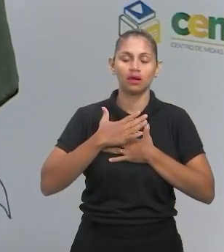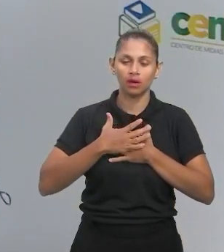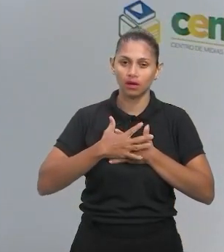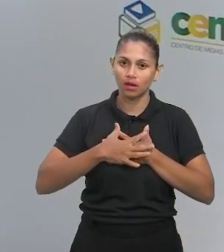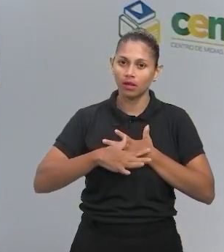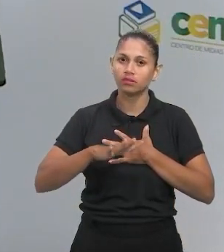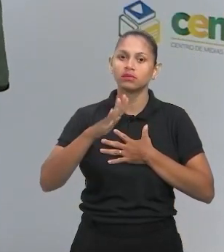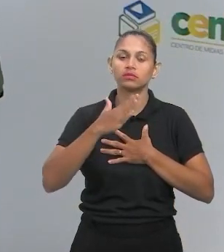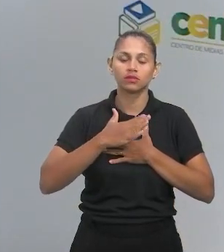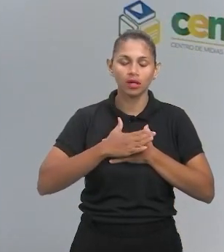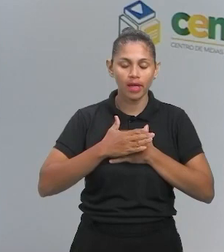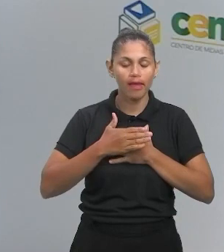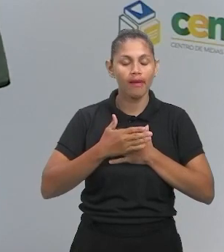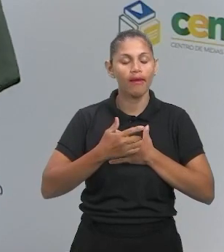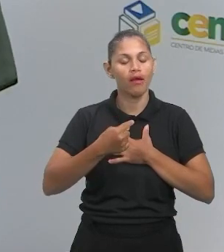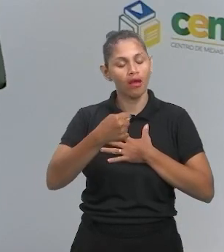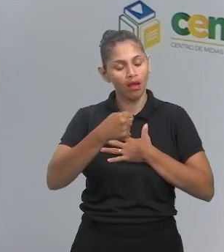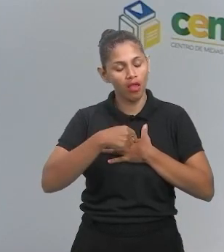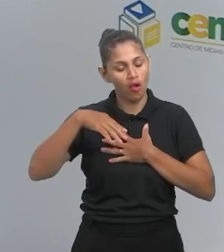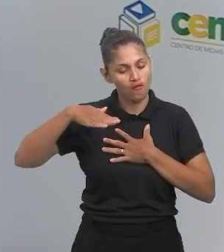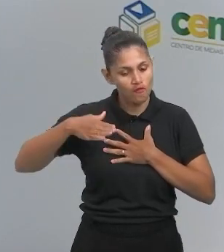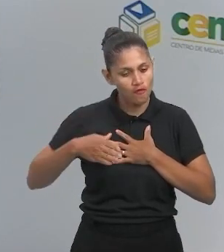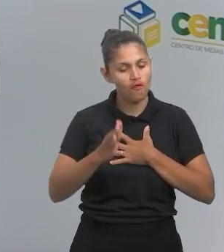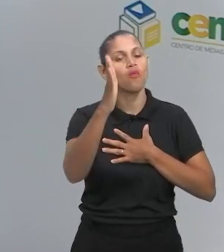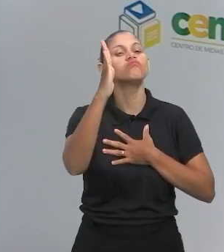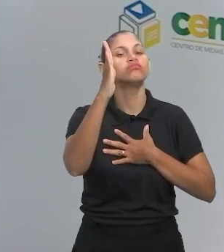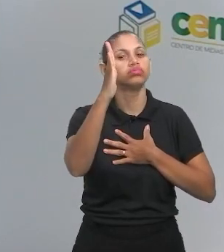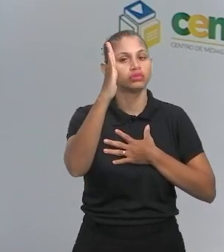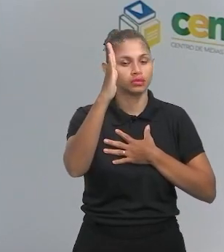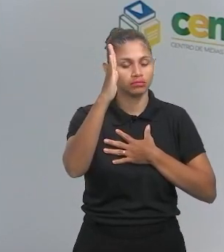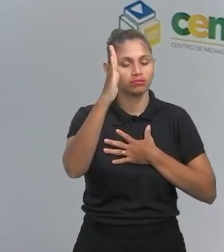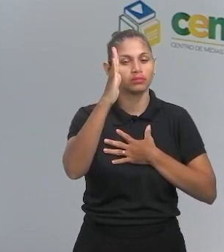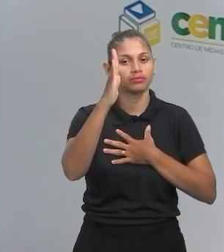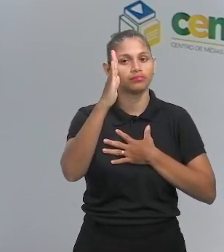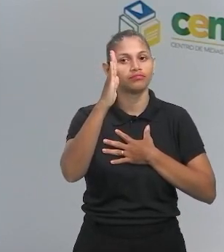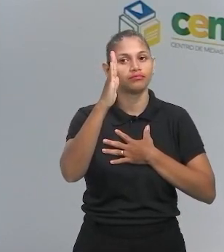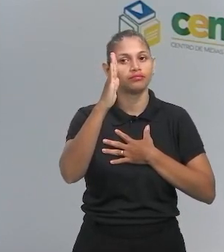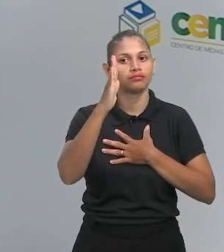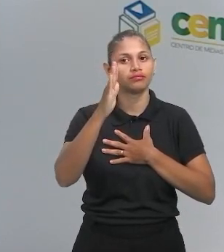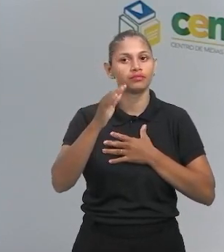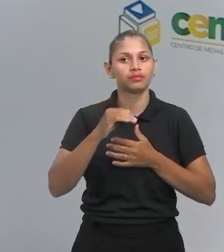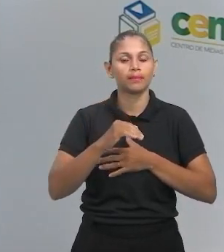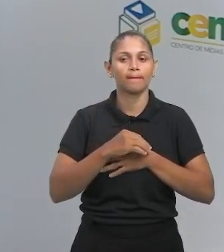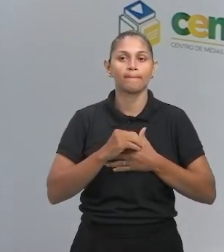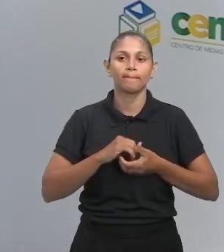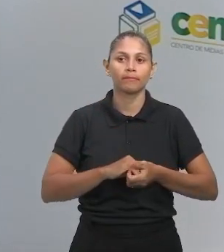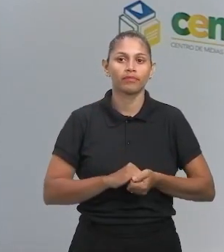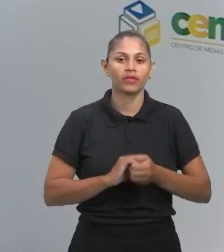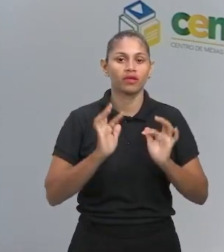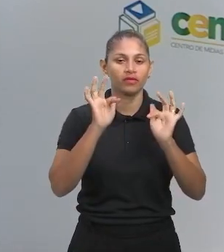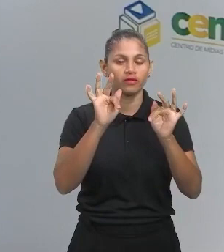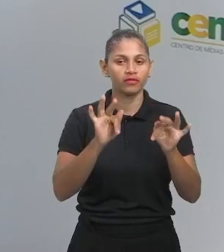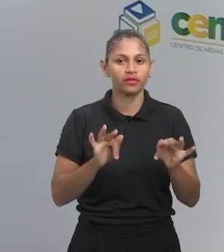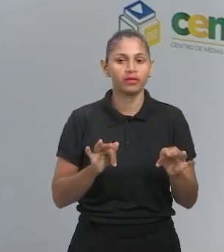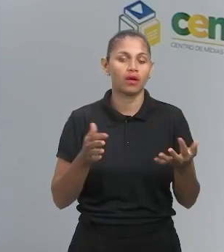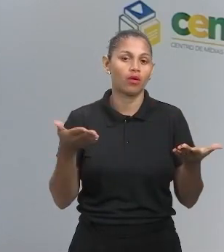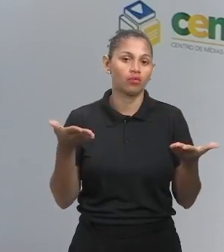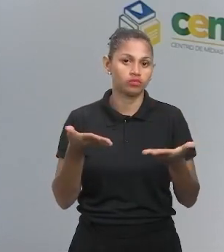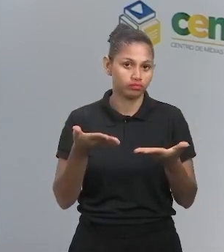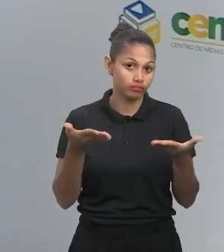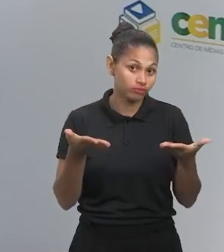Eu vou passar. Calma. Respira, que vai dar a mão. Tá bom? Pessoal, a gente termina por aqui por hoje.